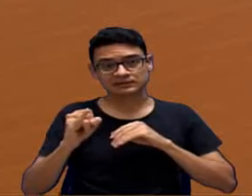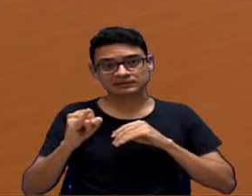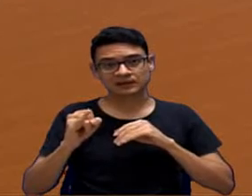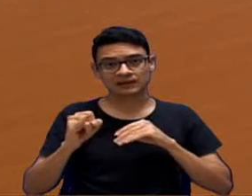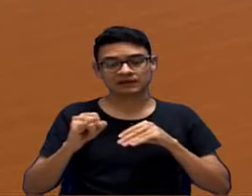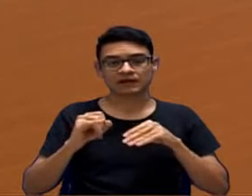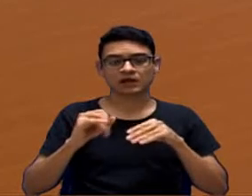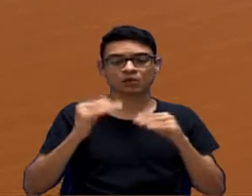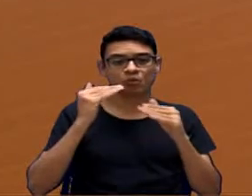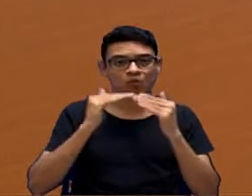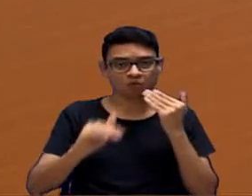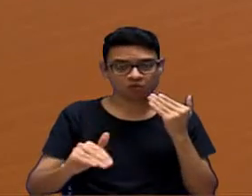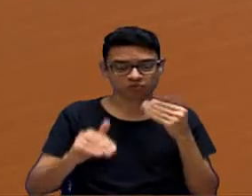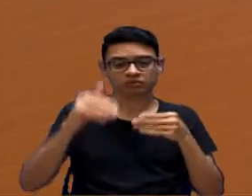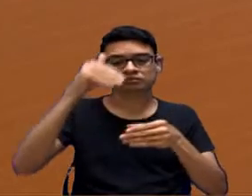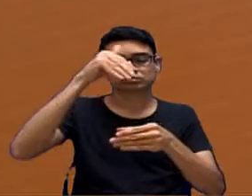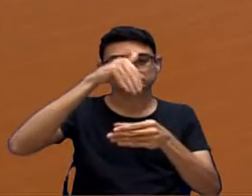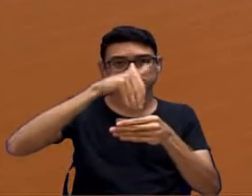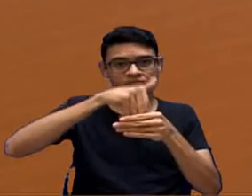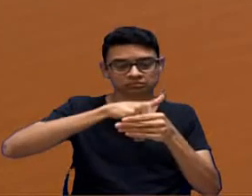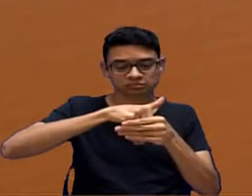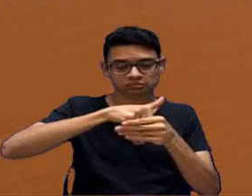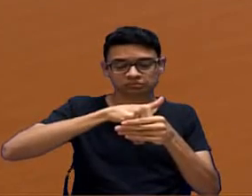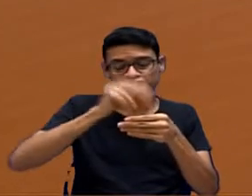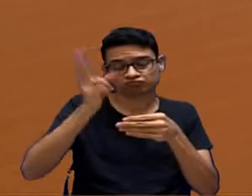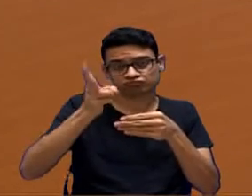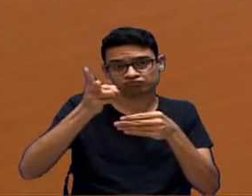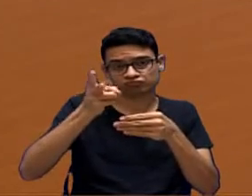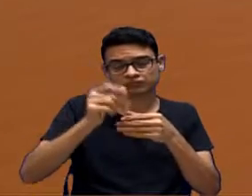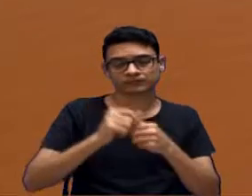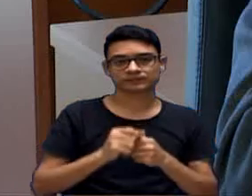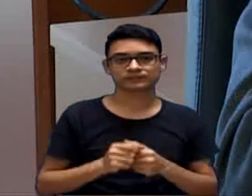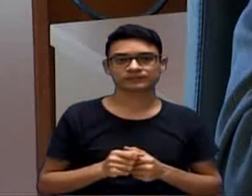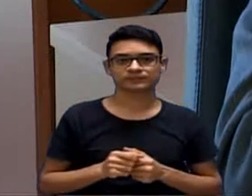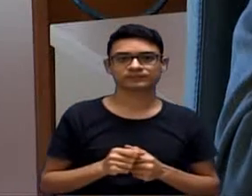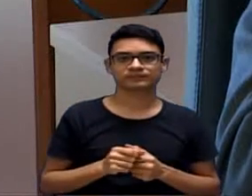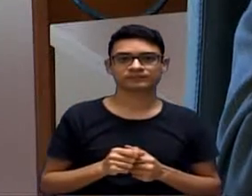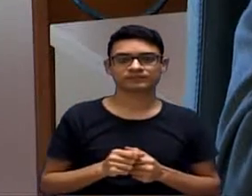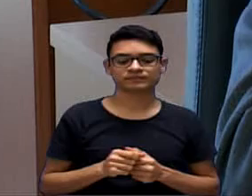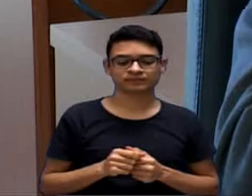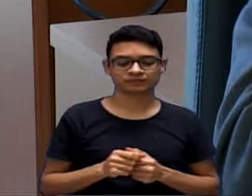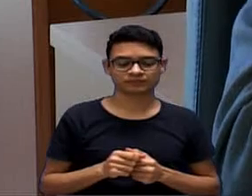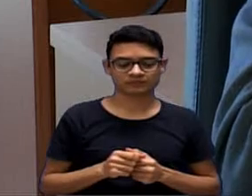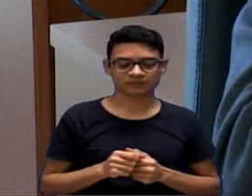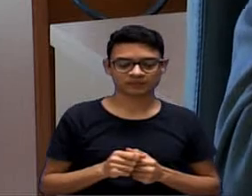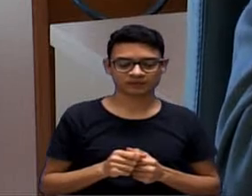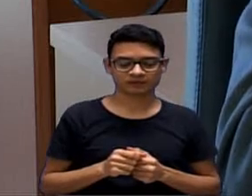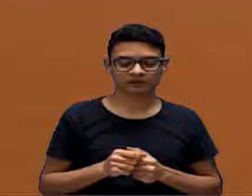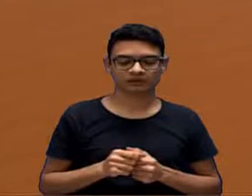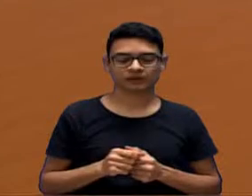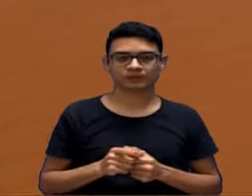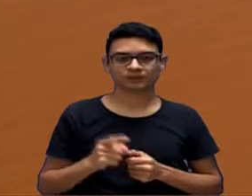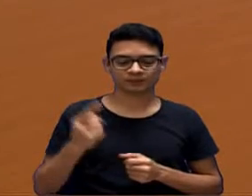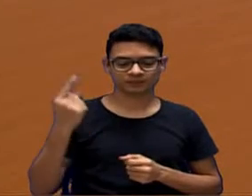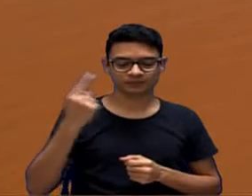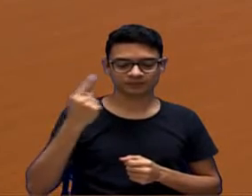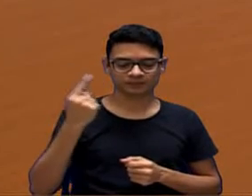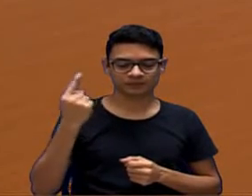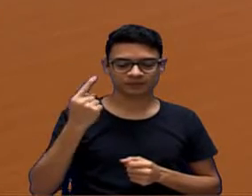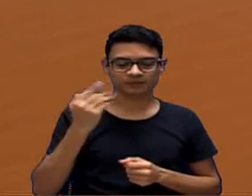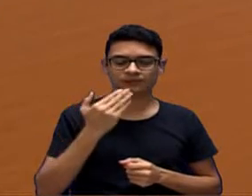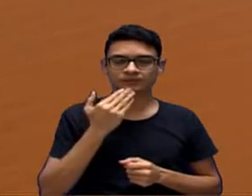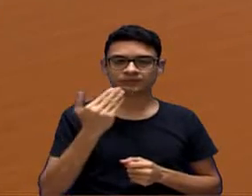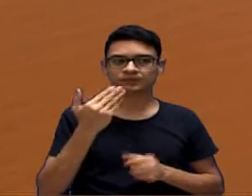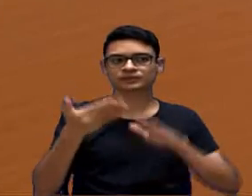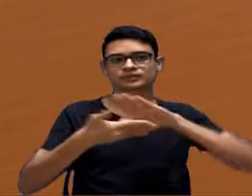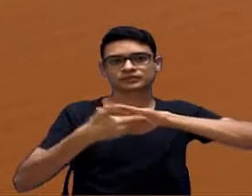ser colocado em votação logo em seguida. Então, está bom. Está tudo bem, Vossa Excelência? Primeiro, tenho que colocar o pedido da